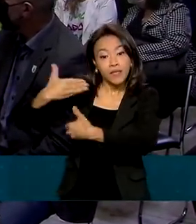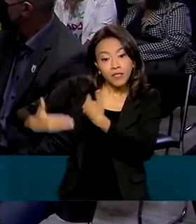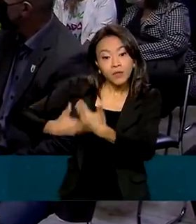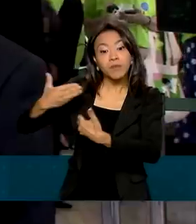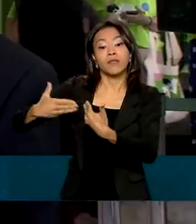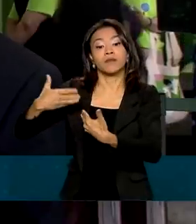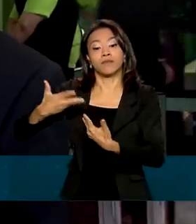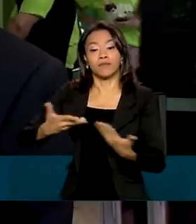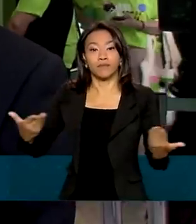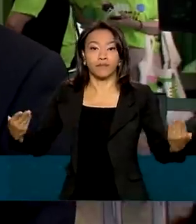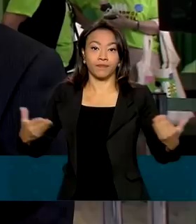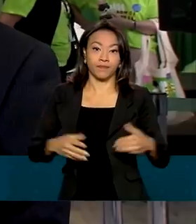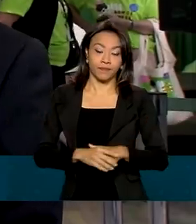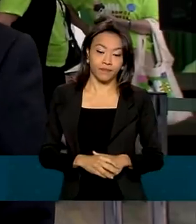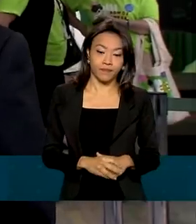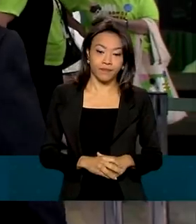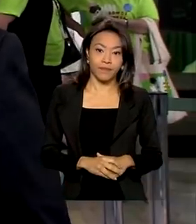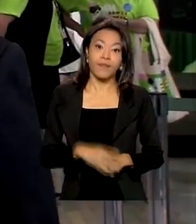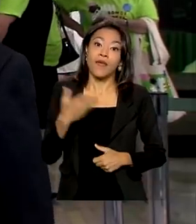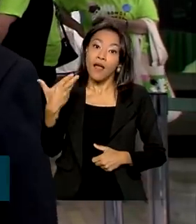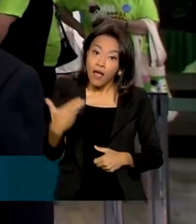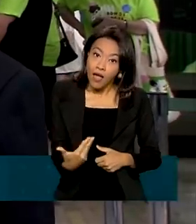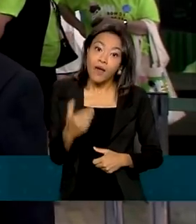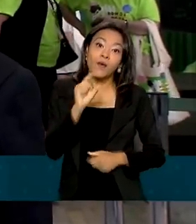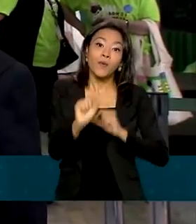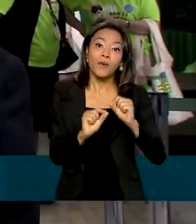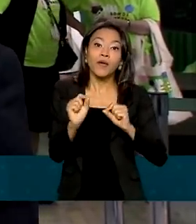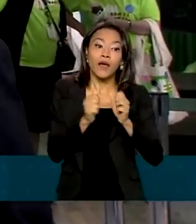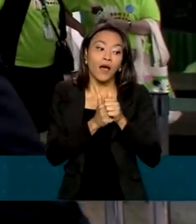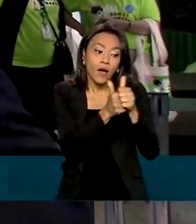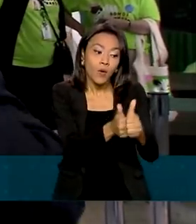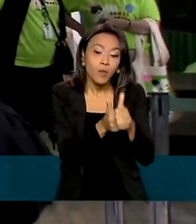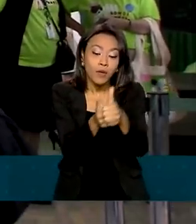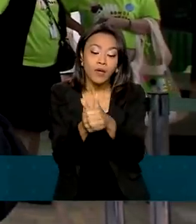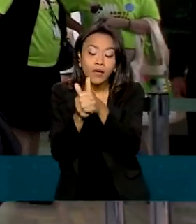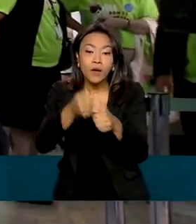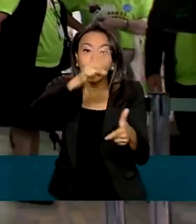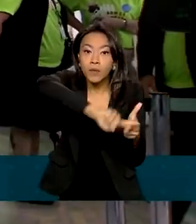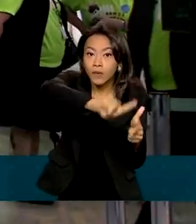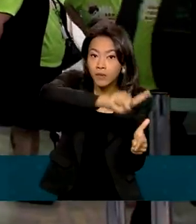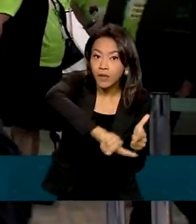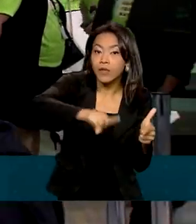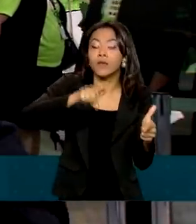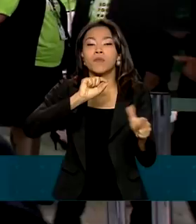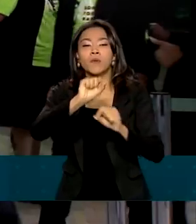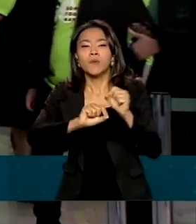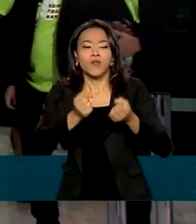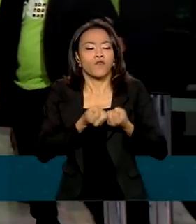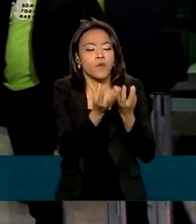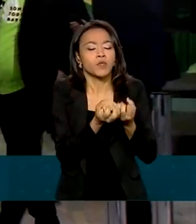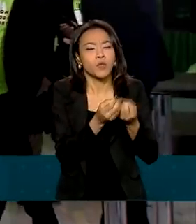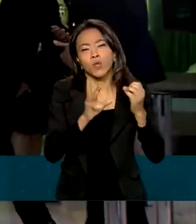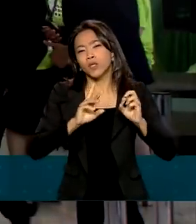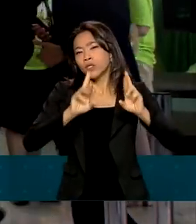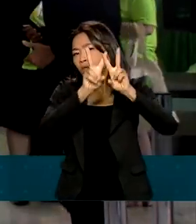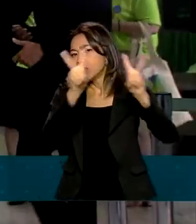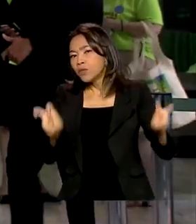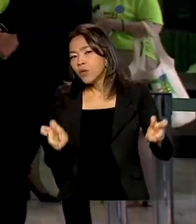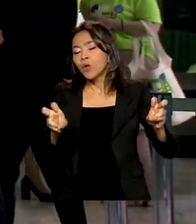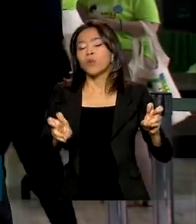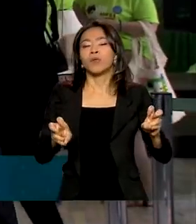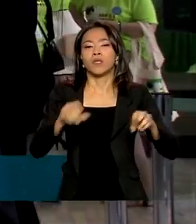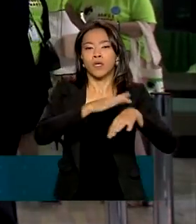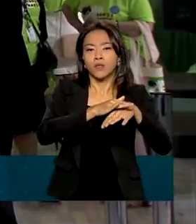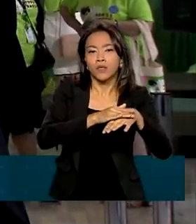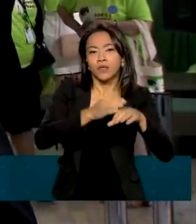educação. É uma forma de se acompanhar o problema, de se dar informações acerca das doenças raras